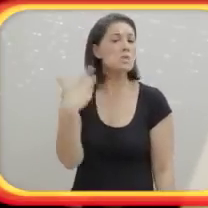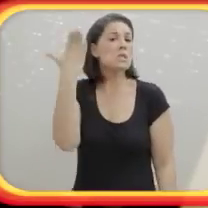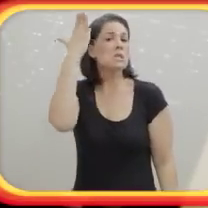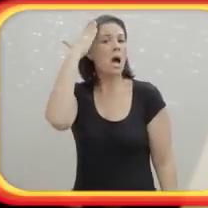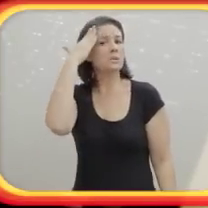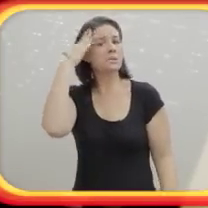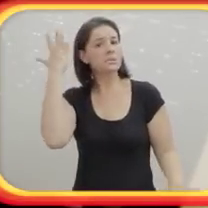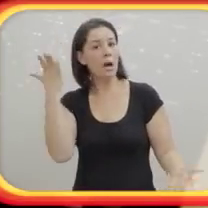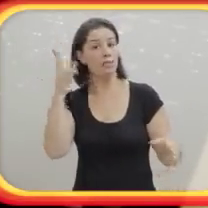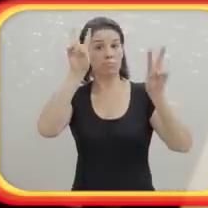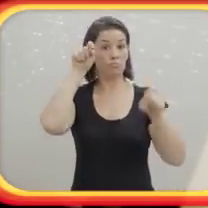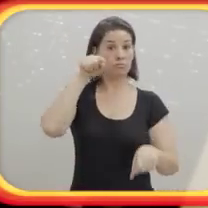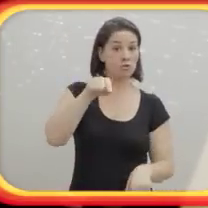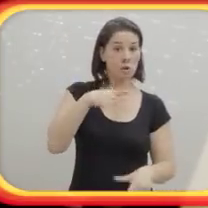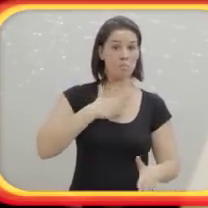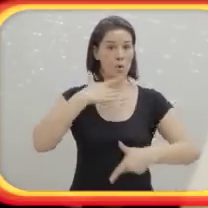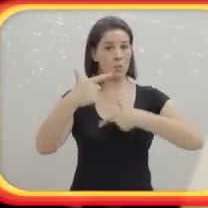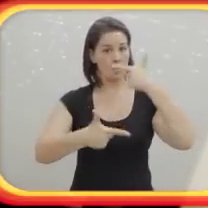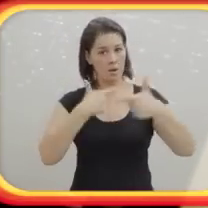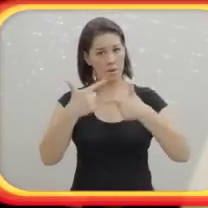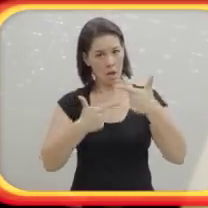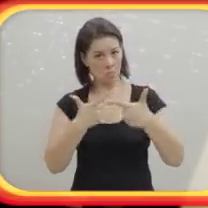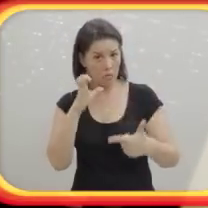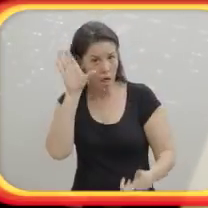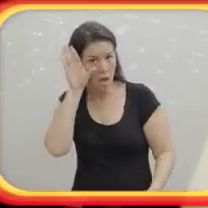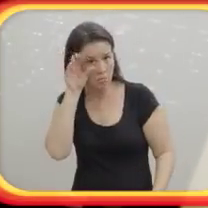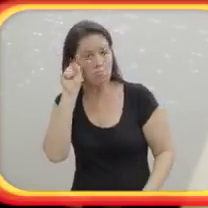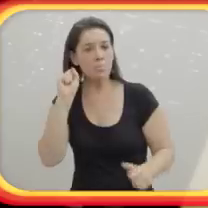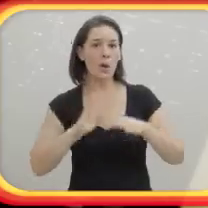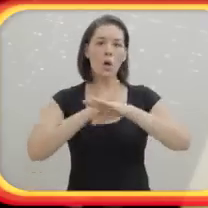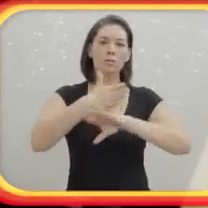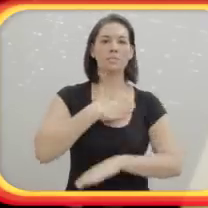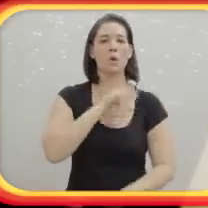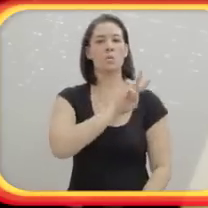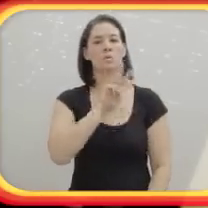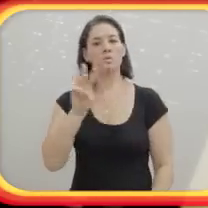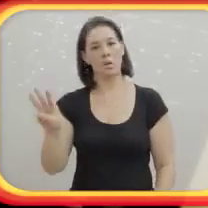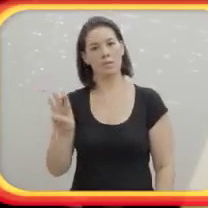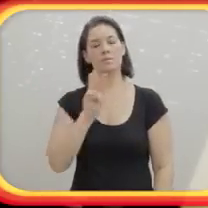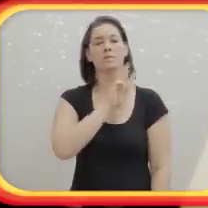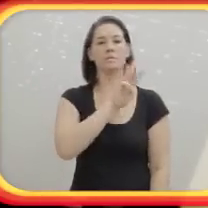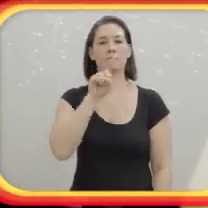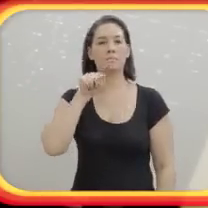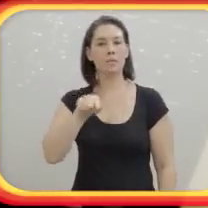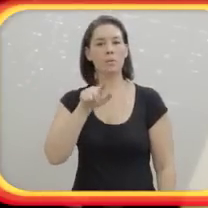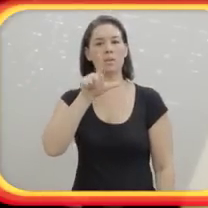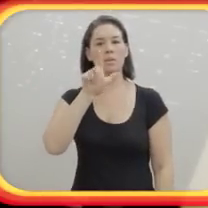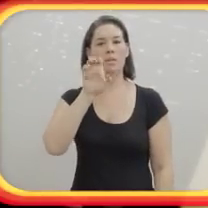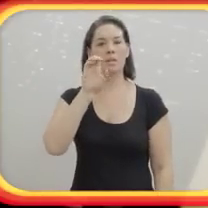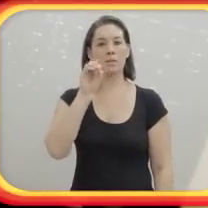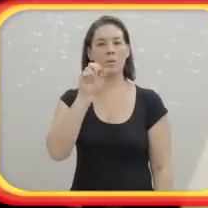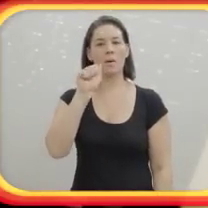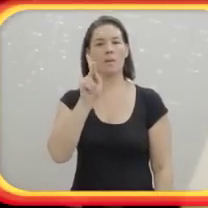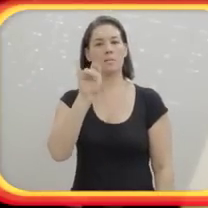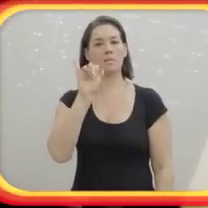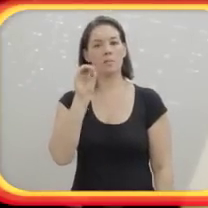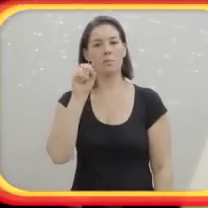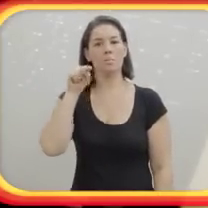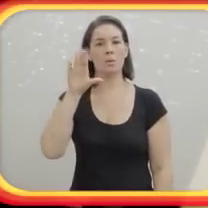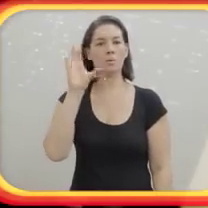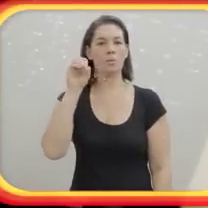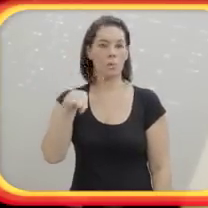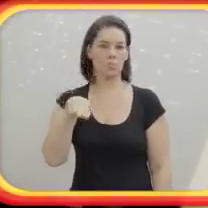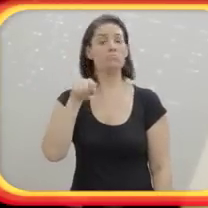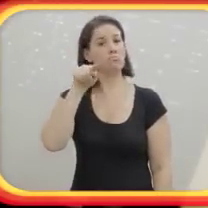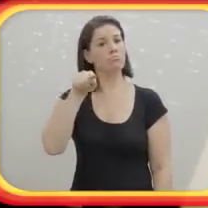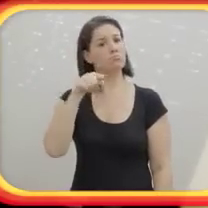podem entrar no site www.leoakil.com. Ali, eu reuni uma palestra